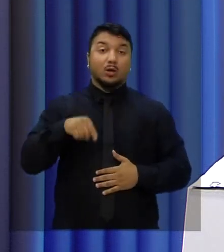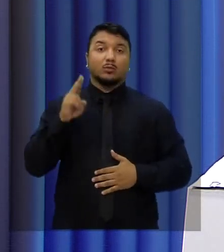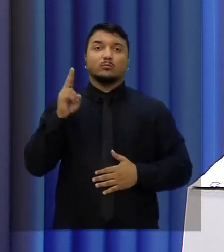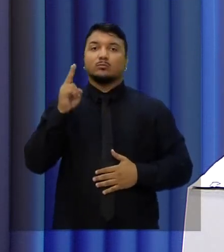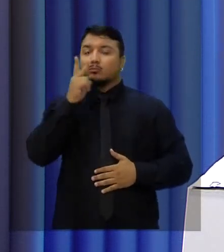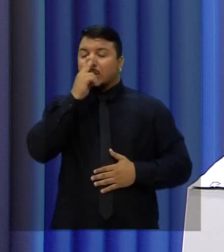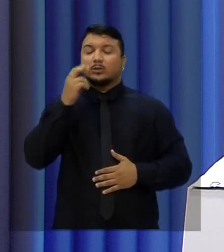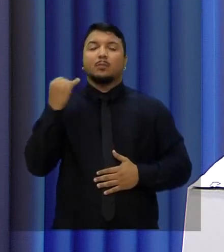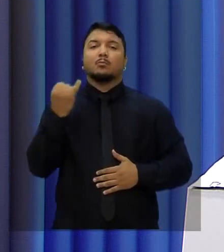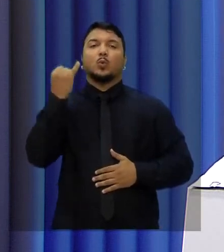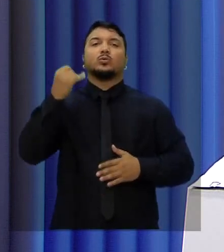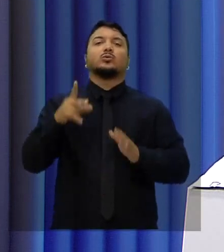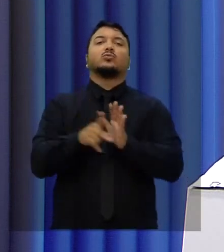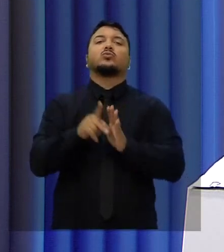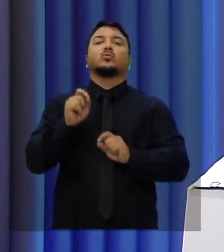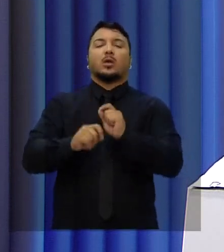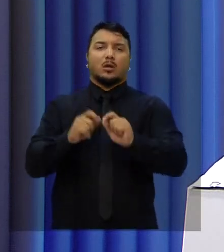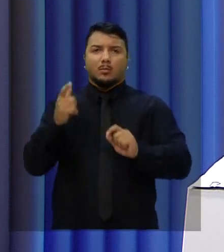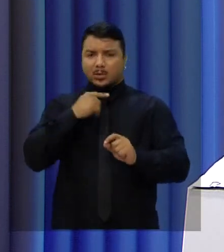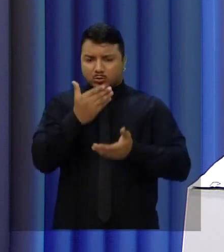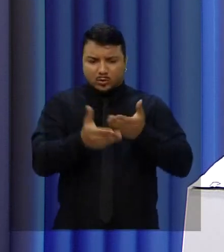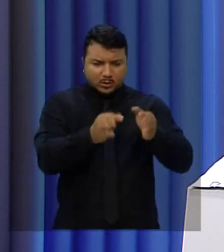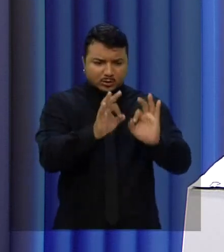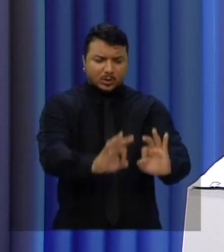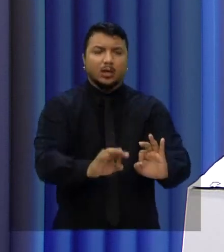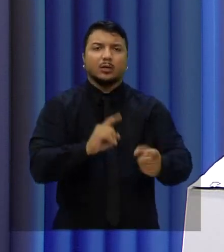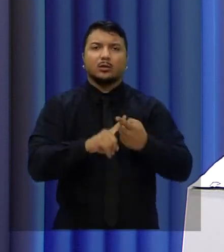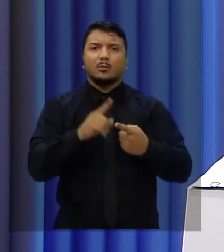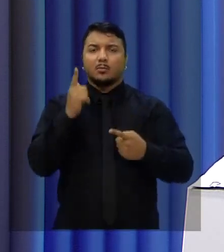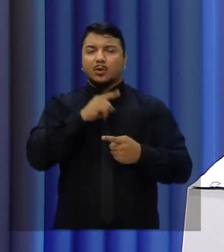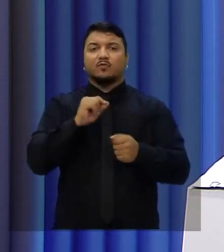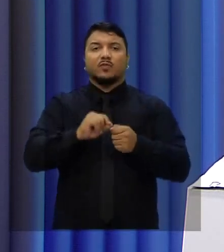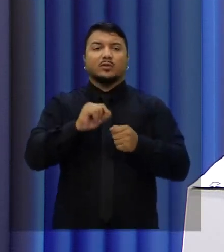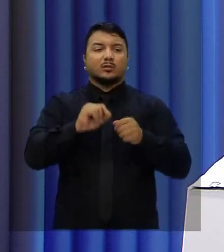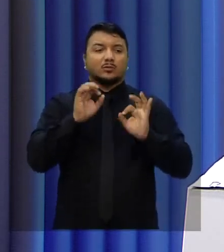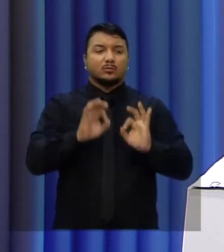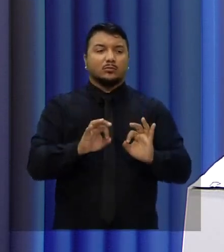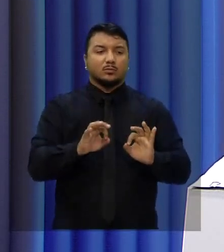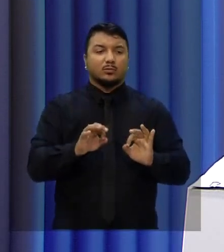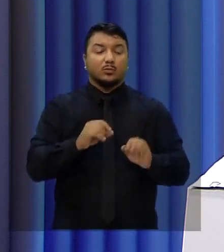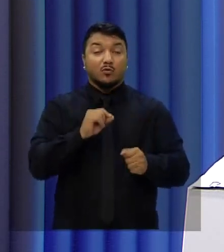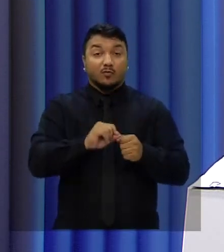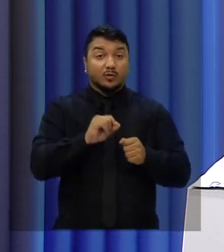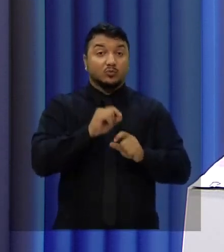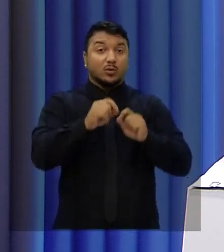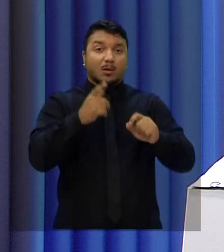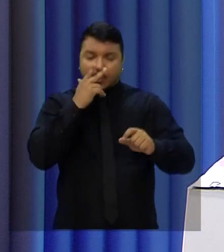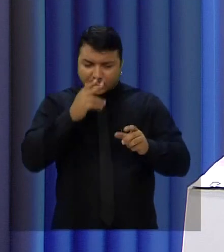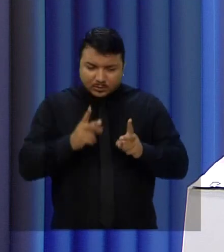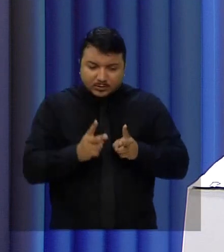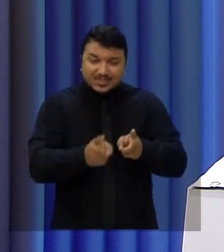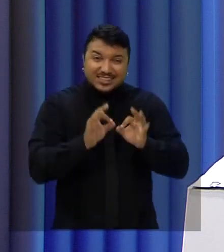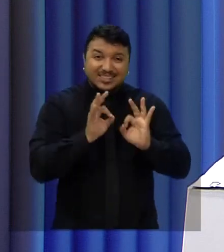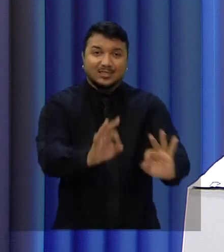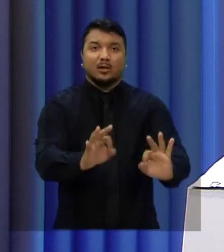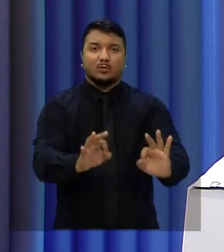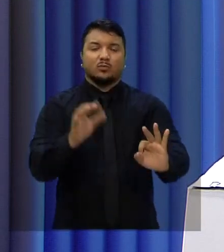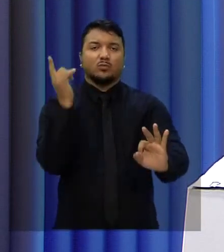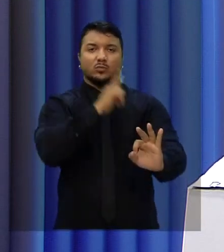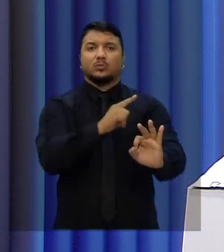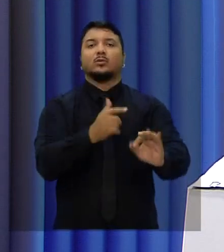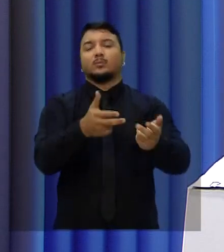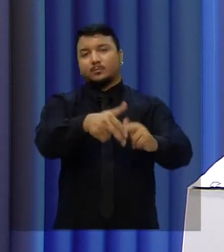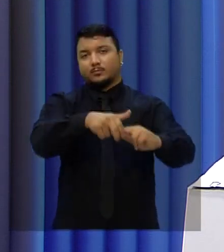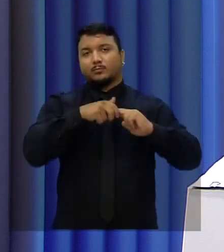cuidar, é botar para funcionar, é construir, perdão, tão importante quanto construir, é botar para funcionar direito, e é